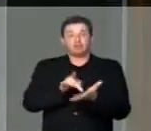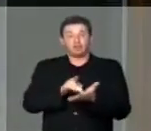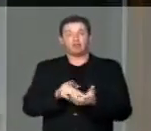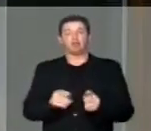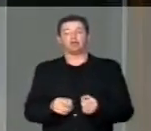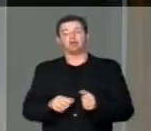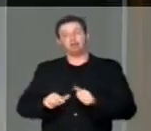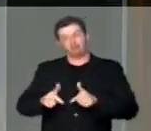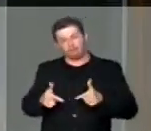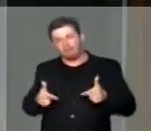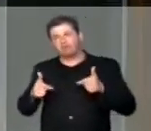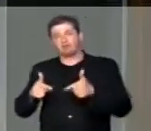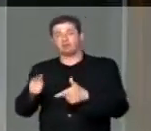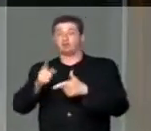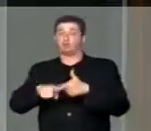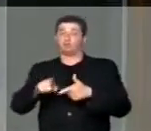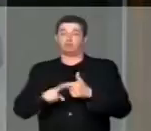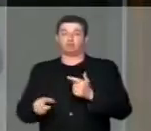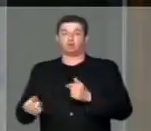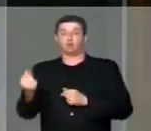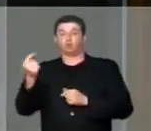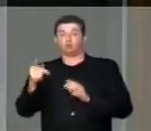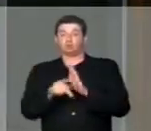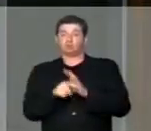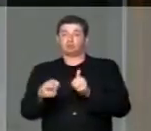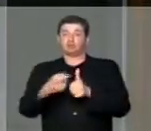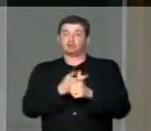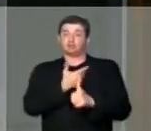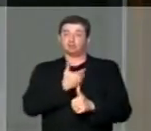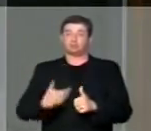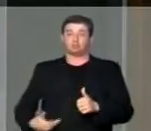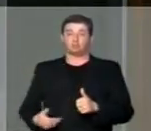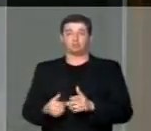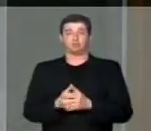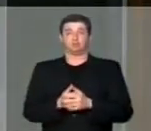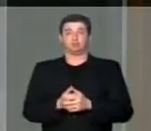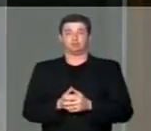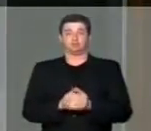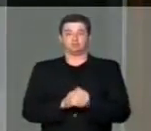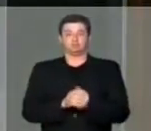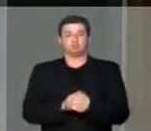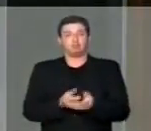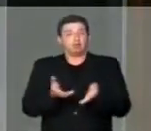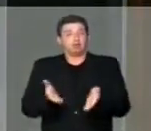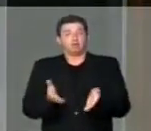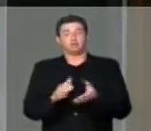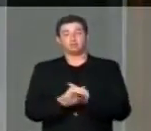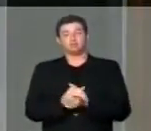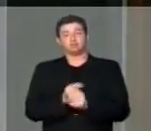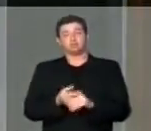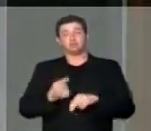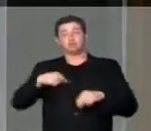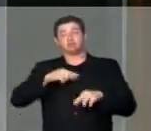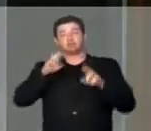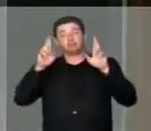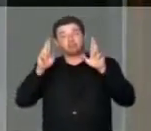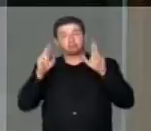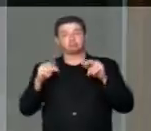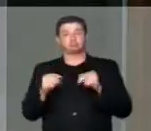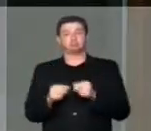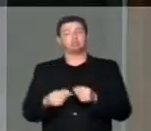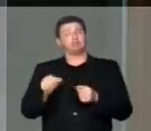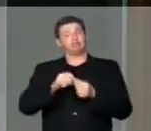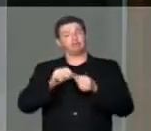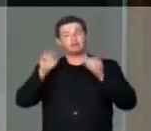enfrentando o problema do custo da dívida pública para o nosso país. É isso que nós esperávamos e faríamos, sim,